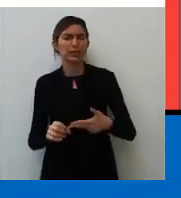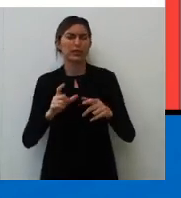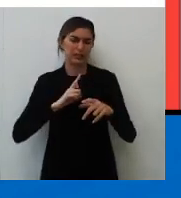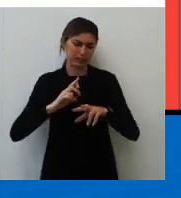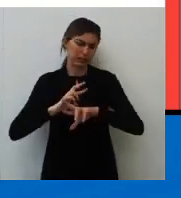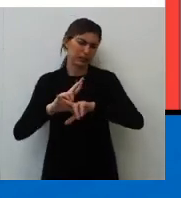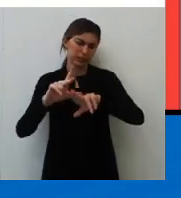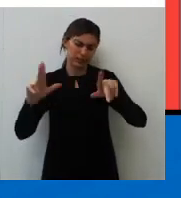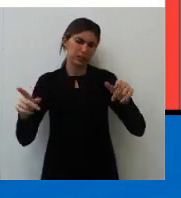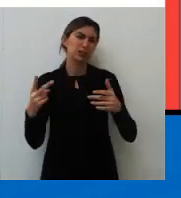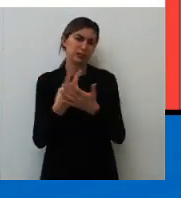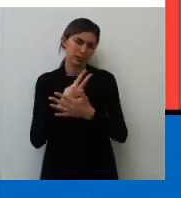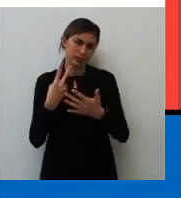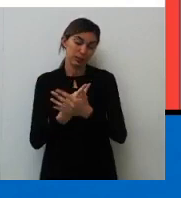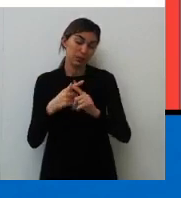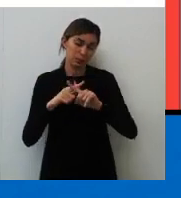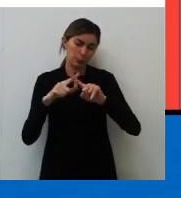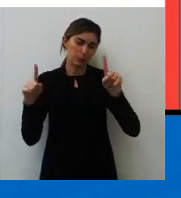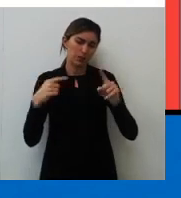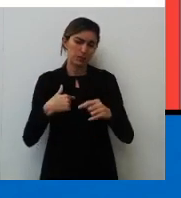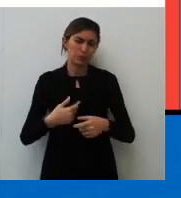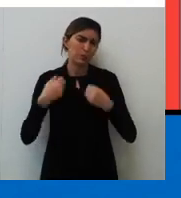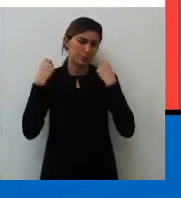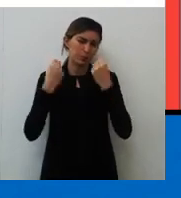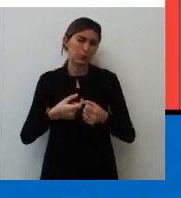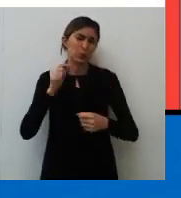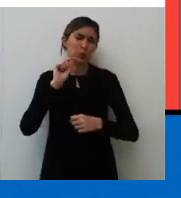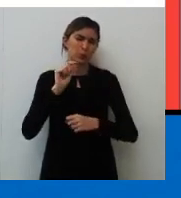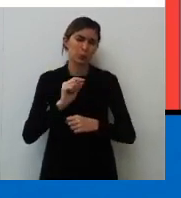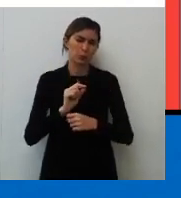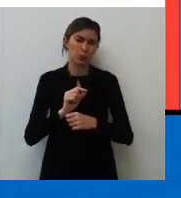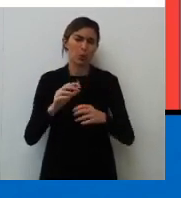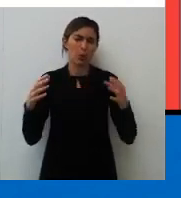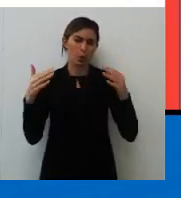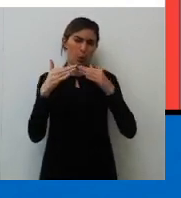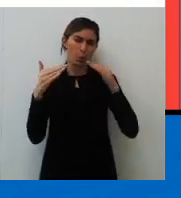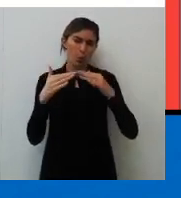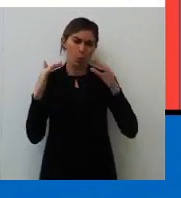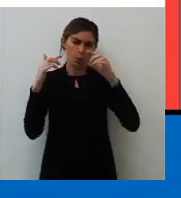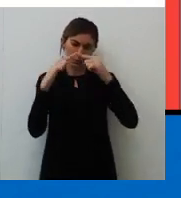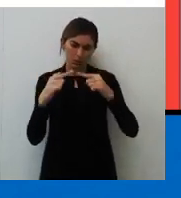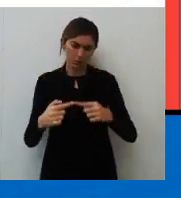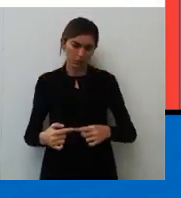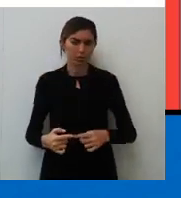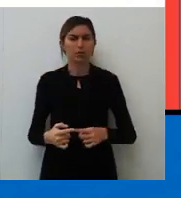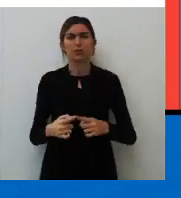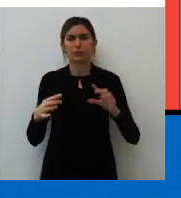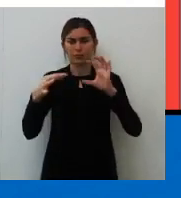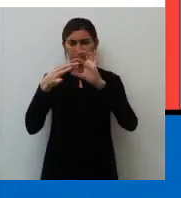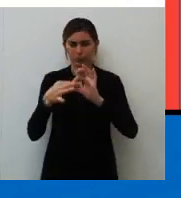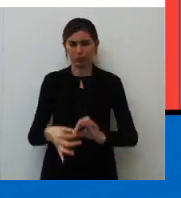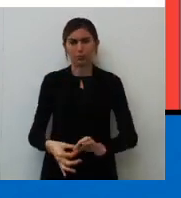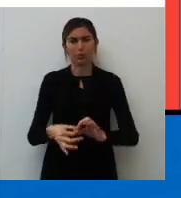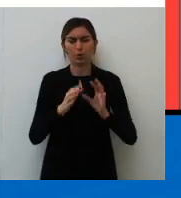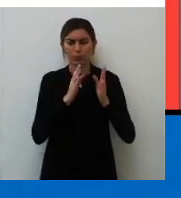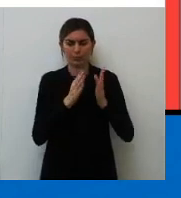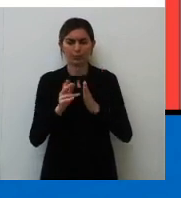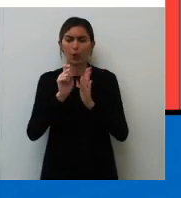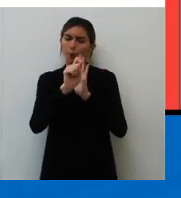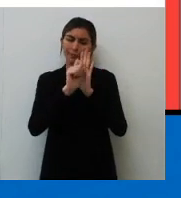Existem vários erros, né? Mas eu acho que o que mais pesa é a questão da concordância, tá? E da